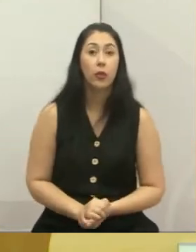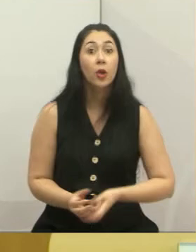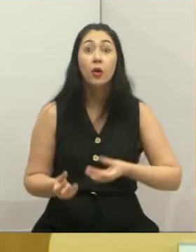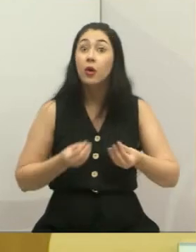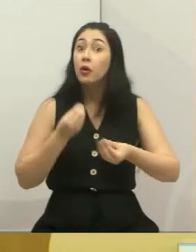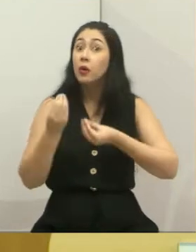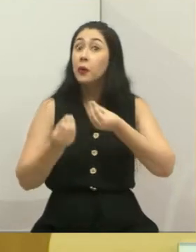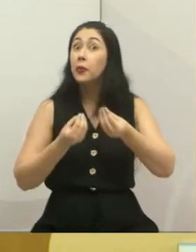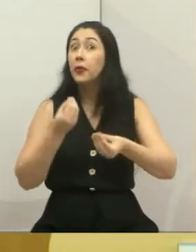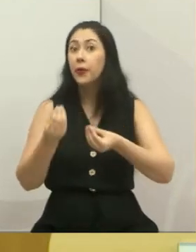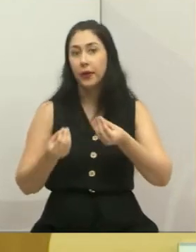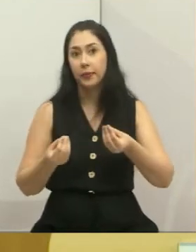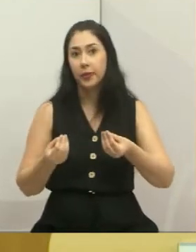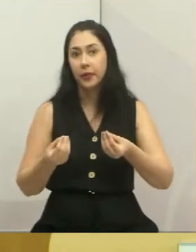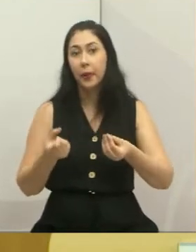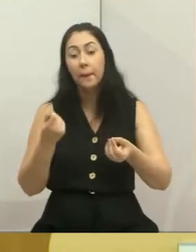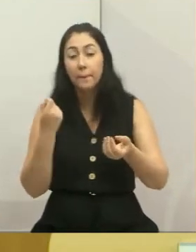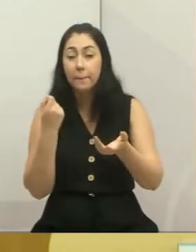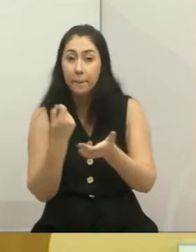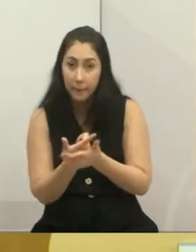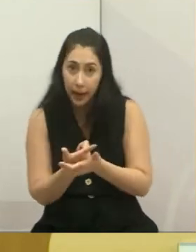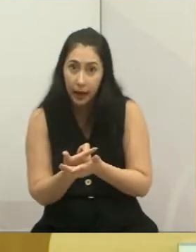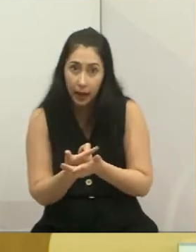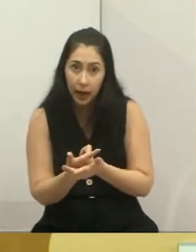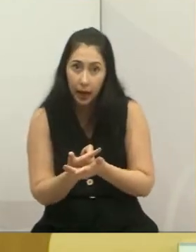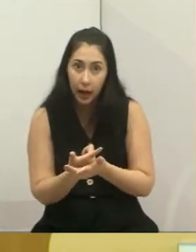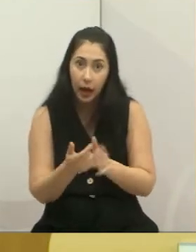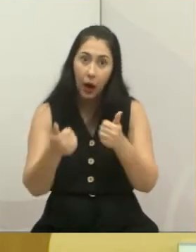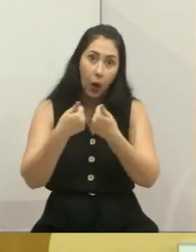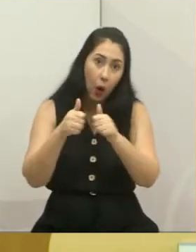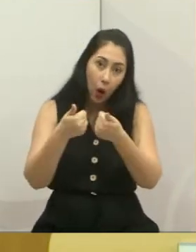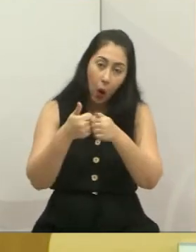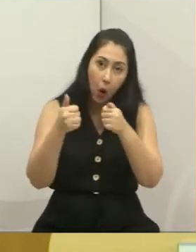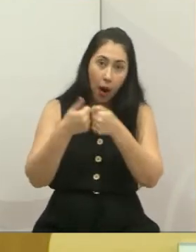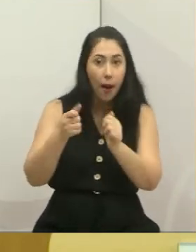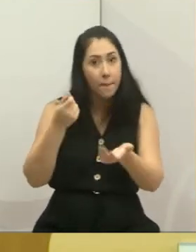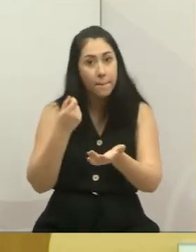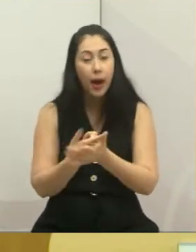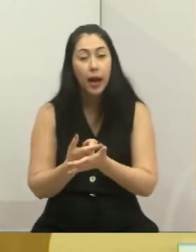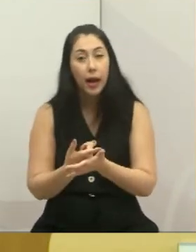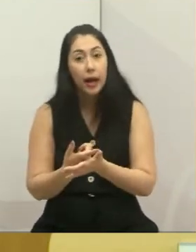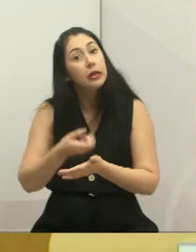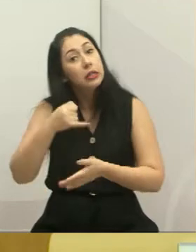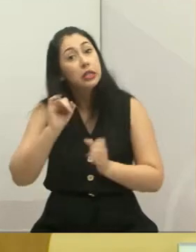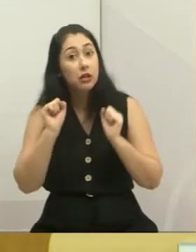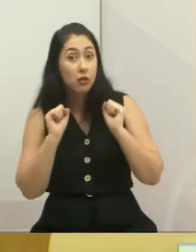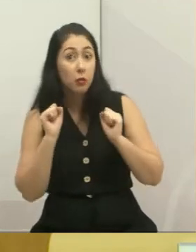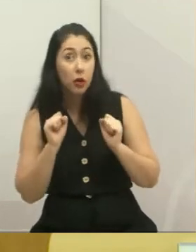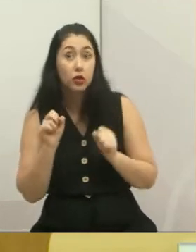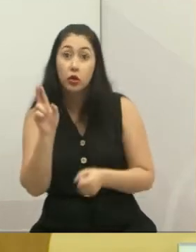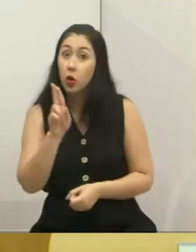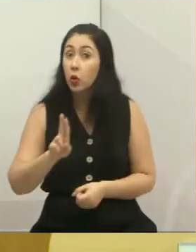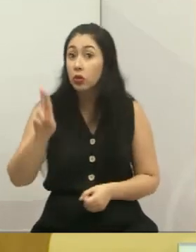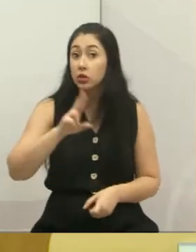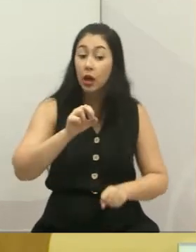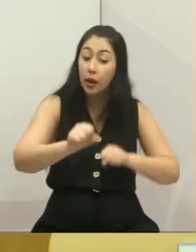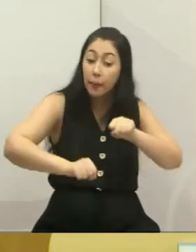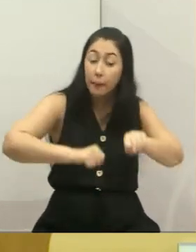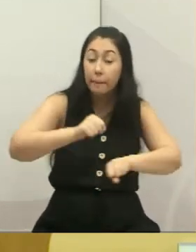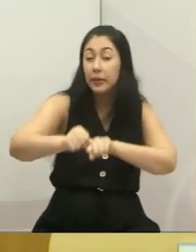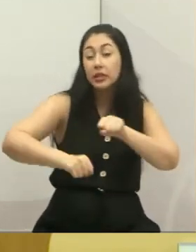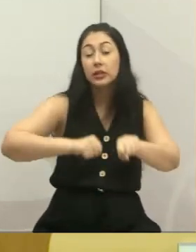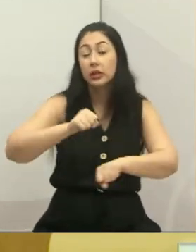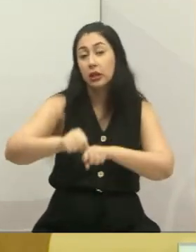pagar uma passagem de cara, conforme tem Jacareí, 4,20? E se eles podem trabalhar aqui na Bica do Boi, na Recicragem,